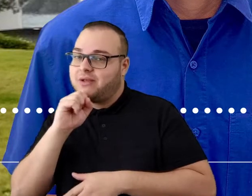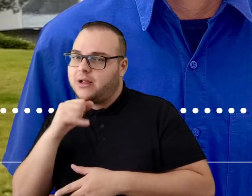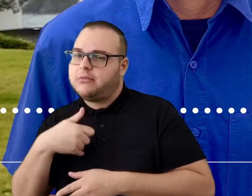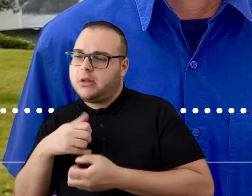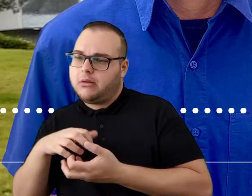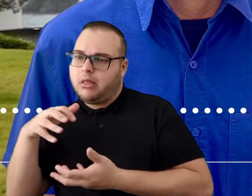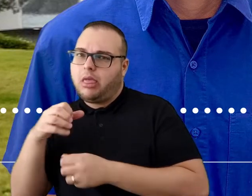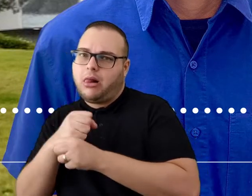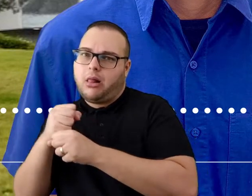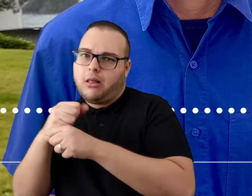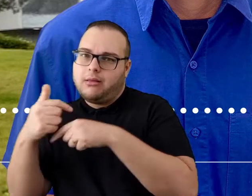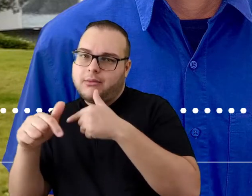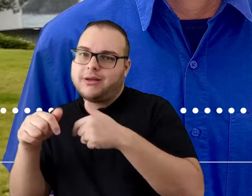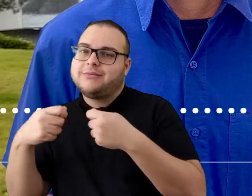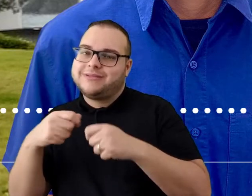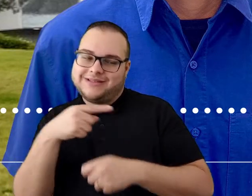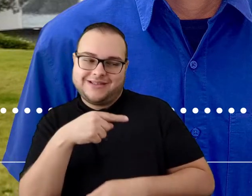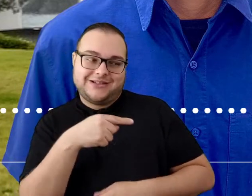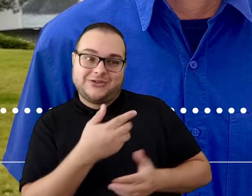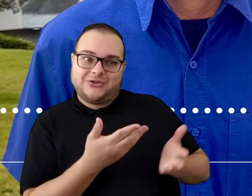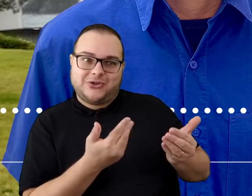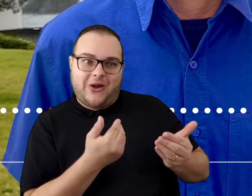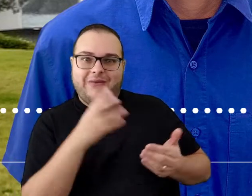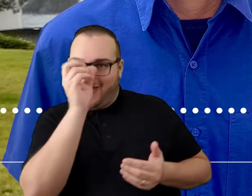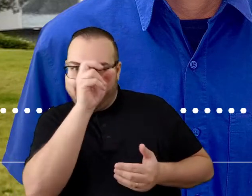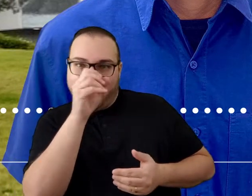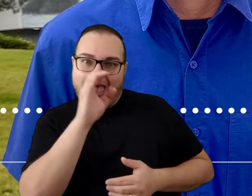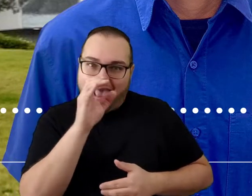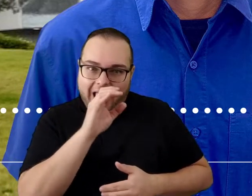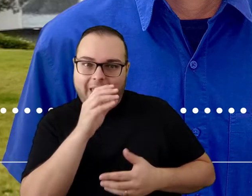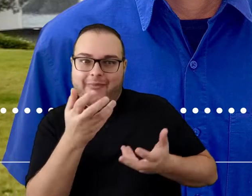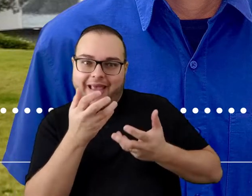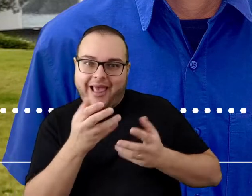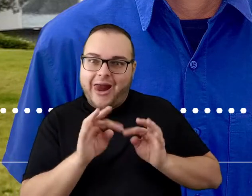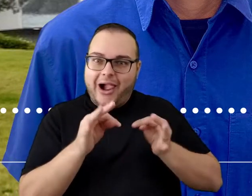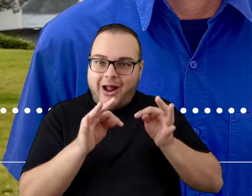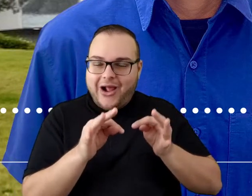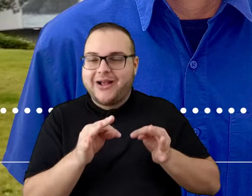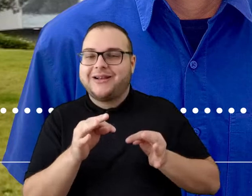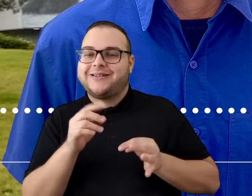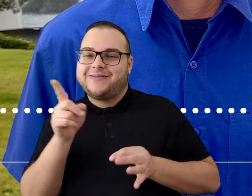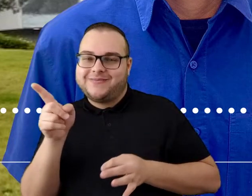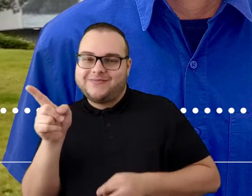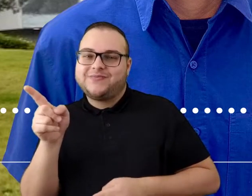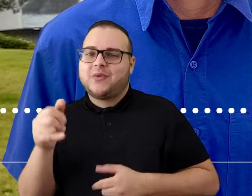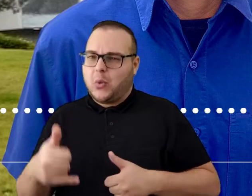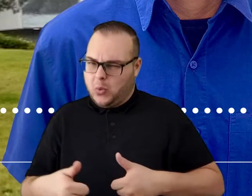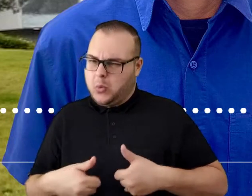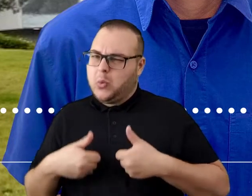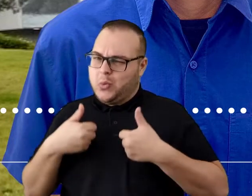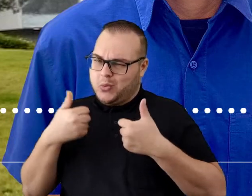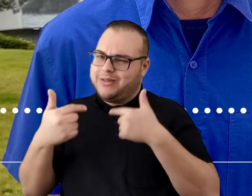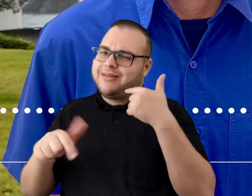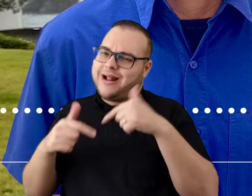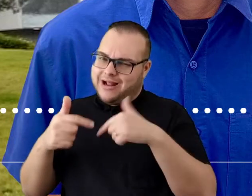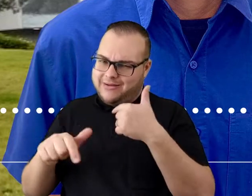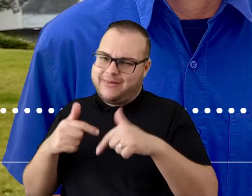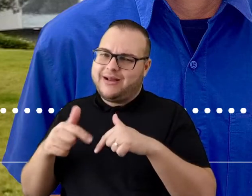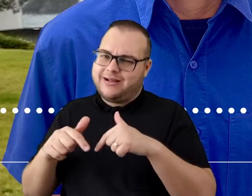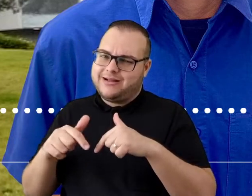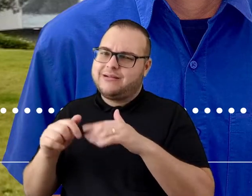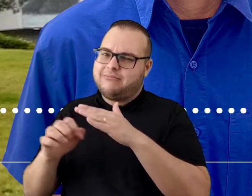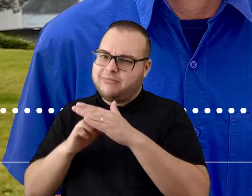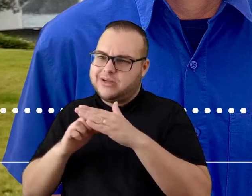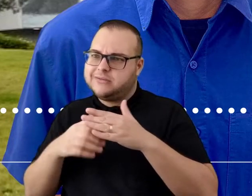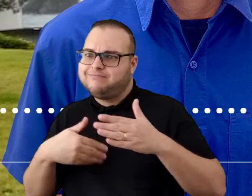né? Também tem que entender a velocidade dos mais jovens. É como você falou que o Jati tem muito orgulho de trabalhar, né? Ele próprio falou.